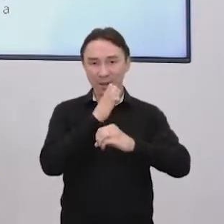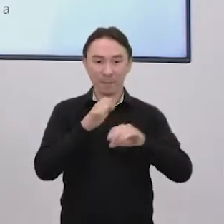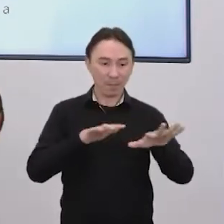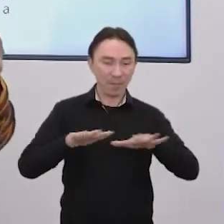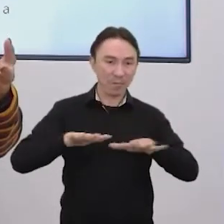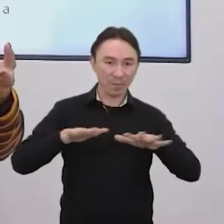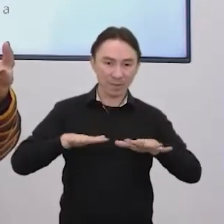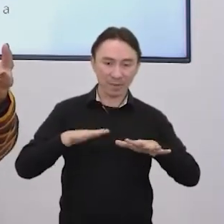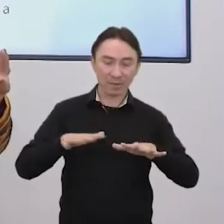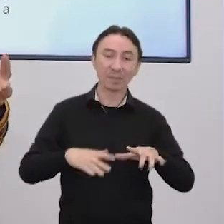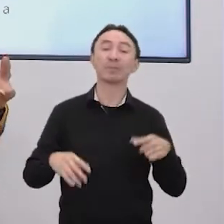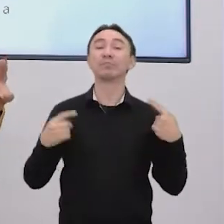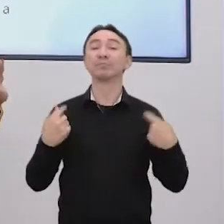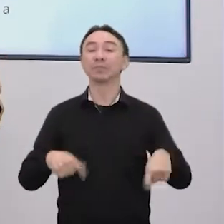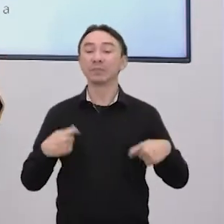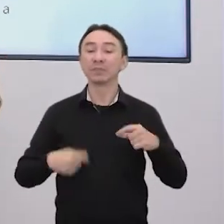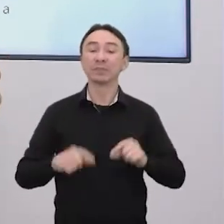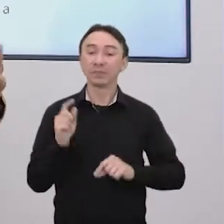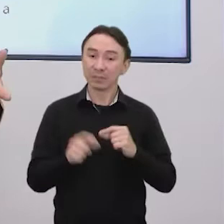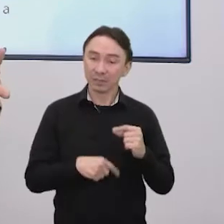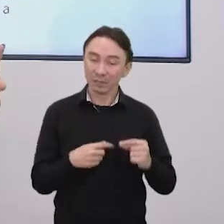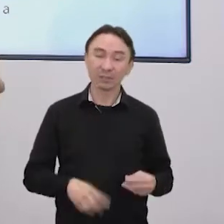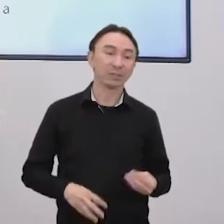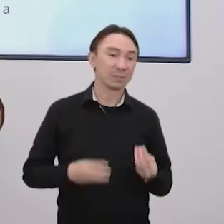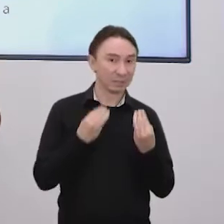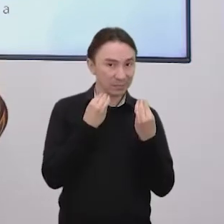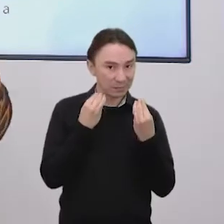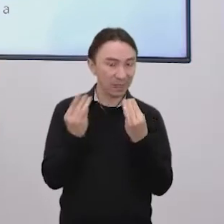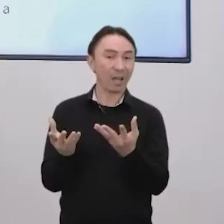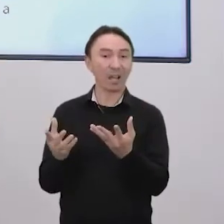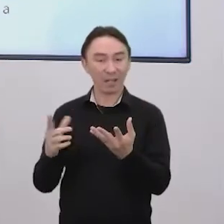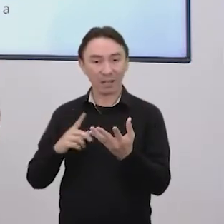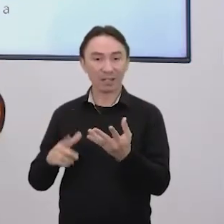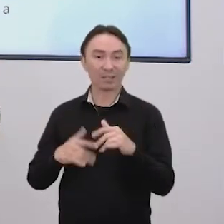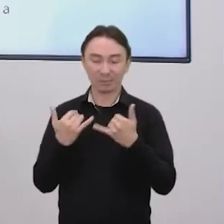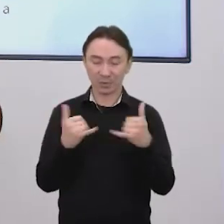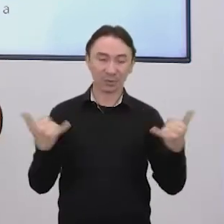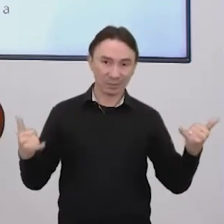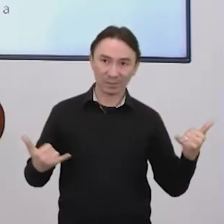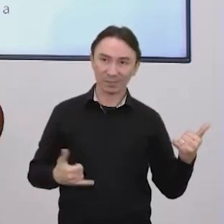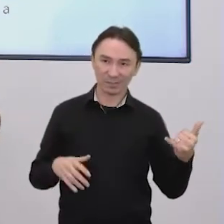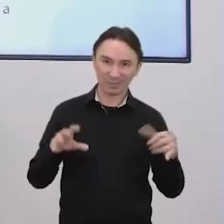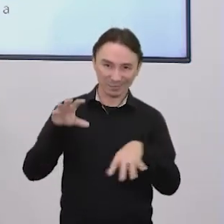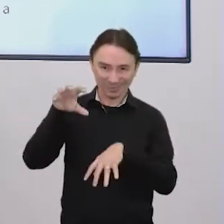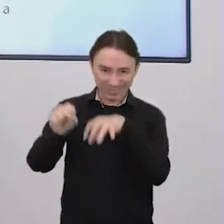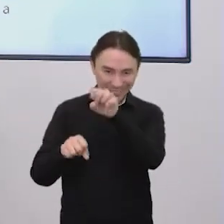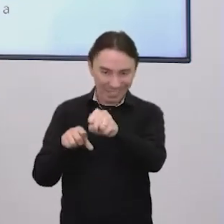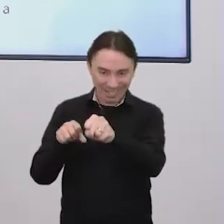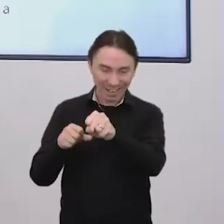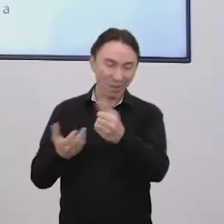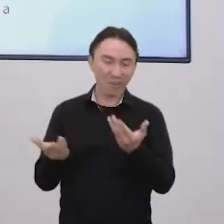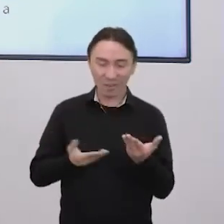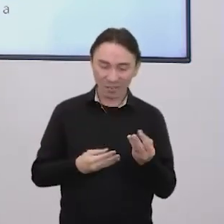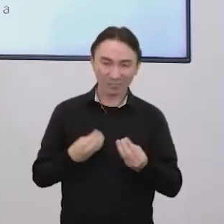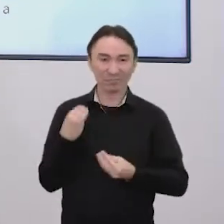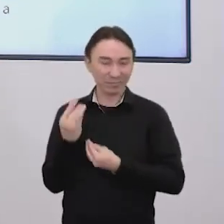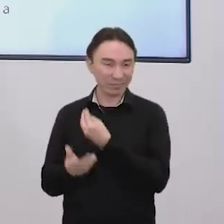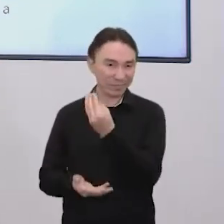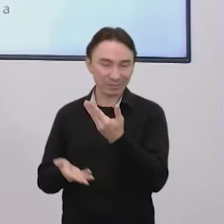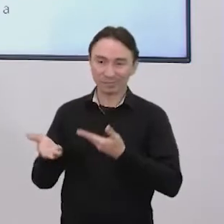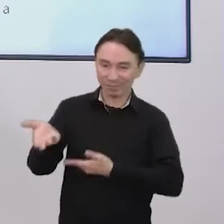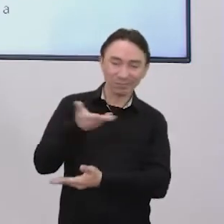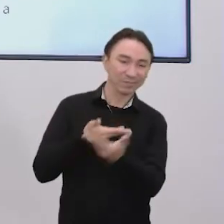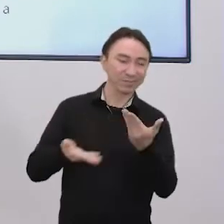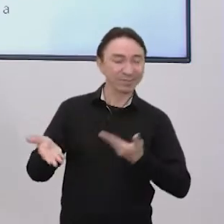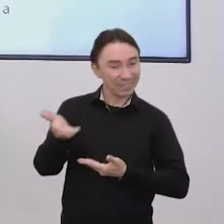precisa devolver para a natureza um pouco de energia, que a gente pega da natureza e devolve para a natureza. Nós vamos falar um pouquinho mais sobre